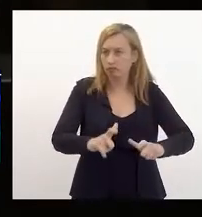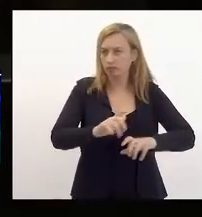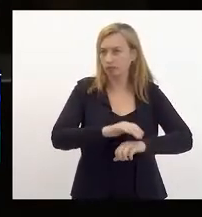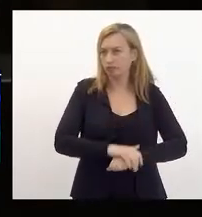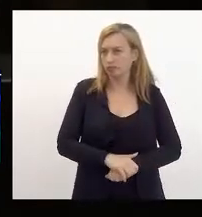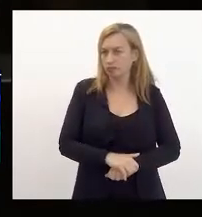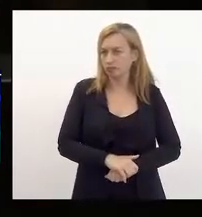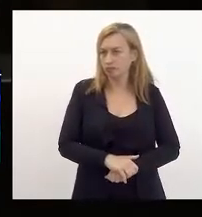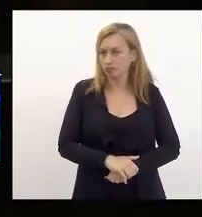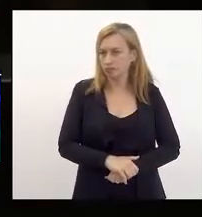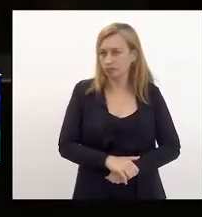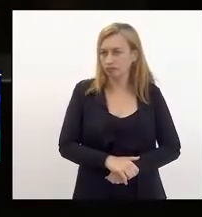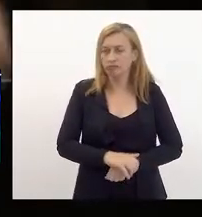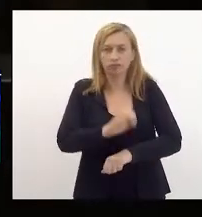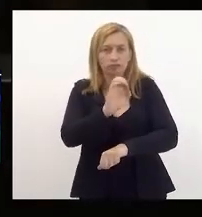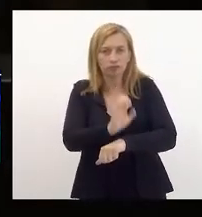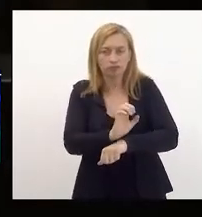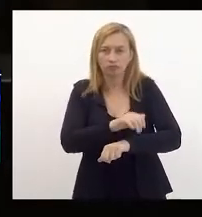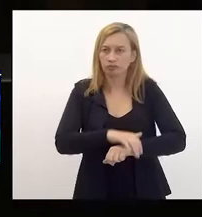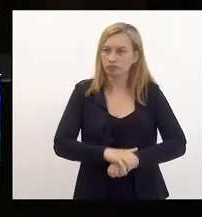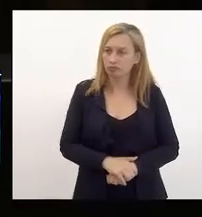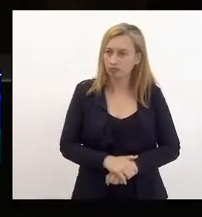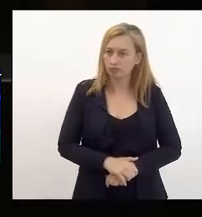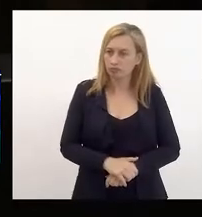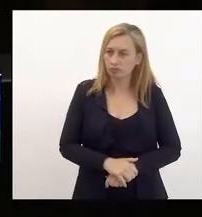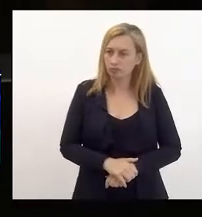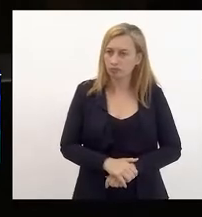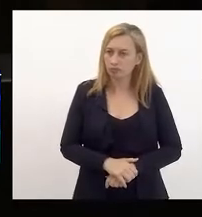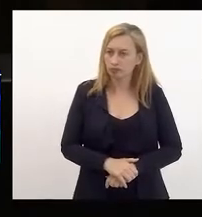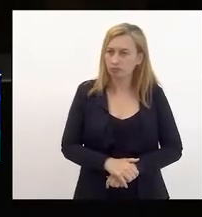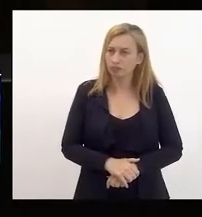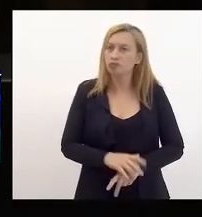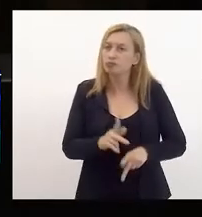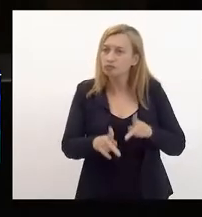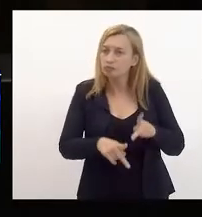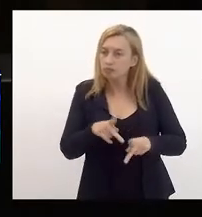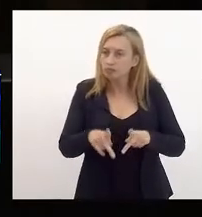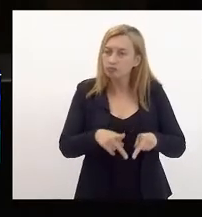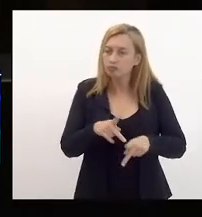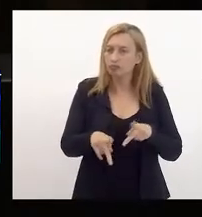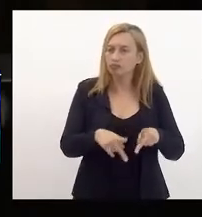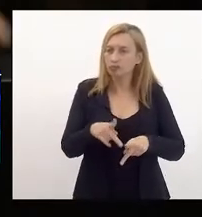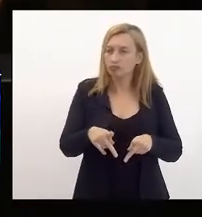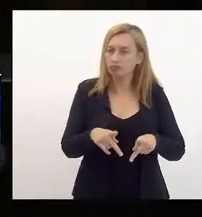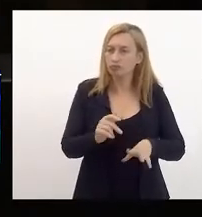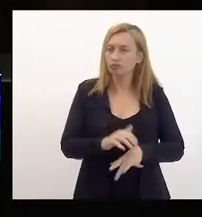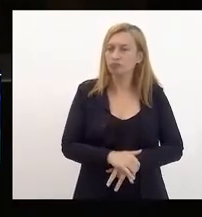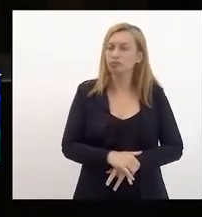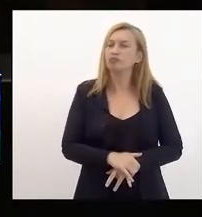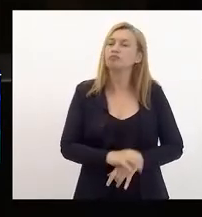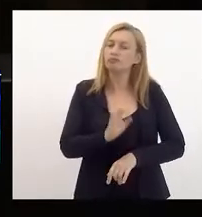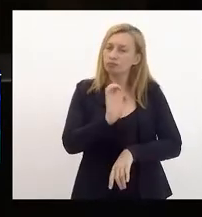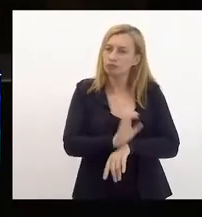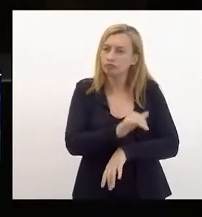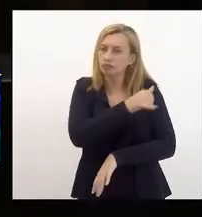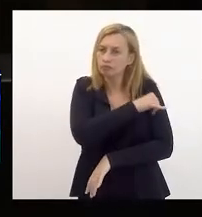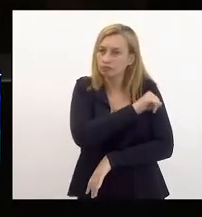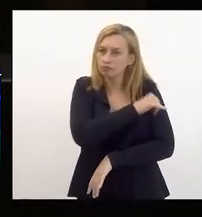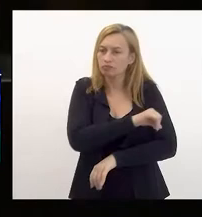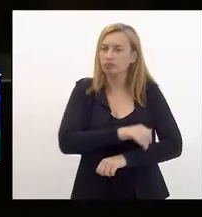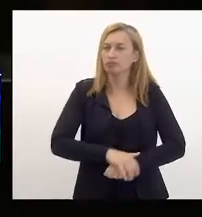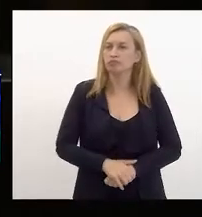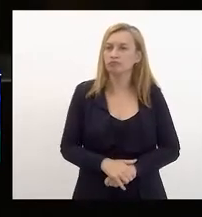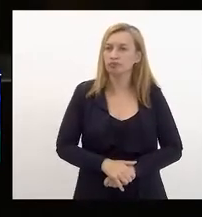habitantes do Estado, os moradores do Estado, a população fluminense, no caso do Estado do Rio de Janeiro.